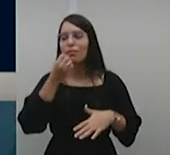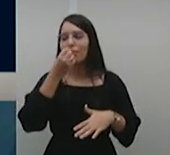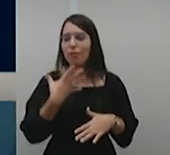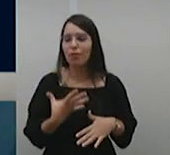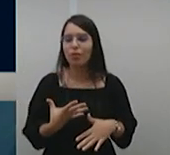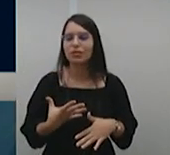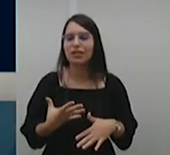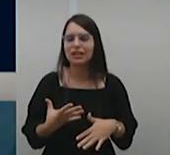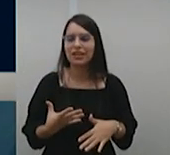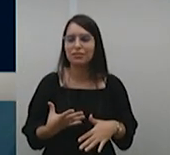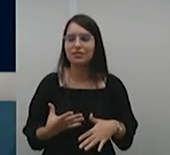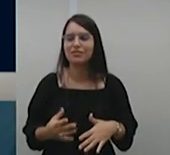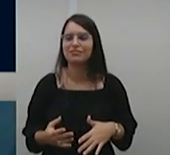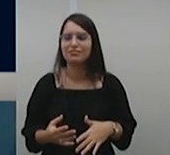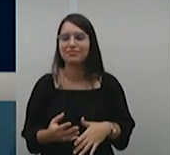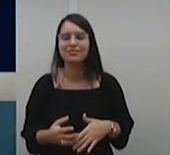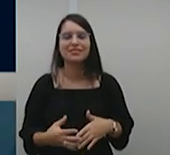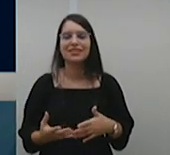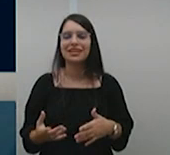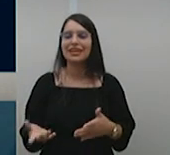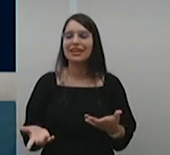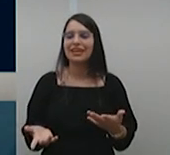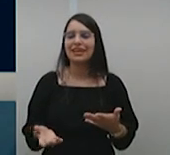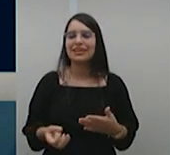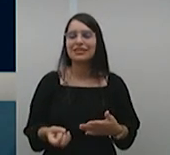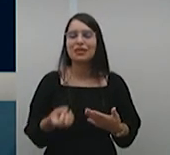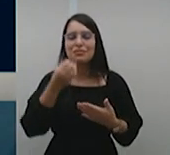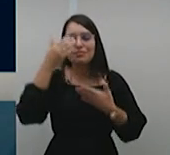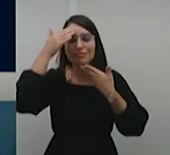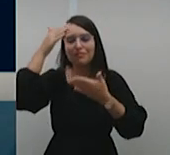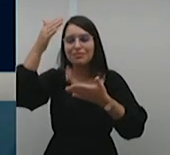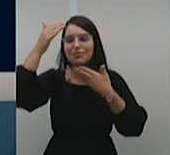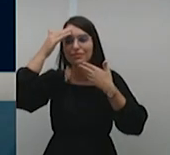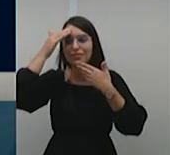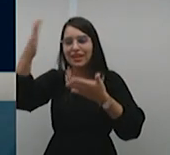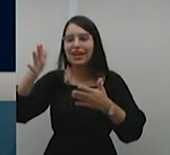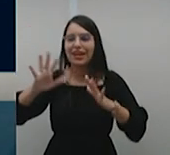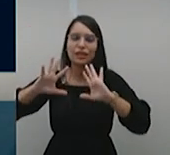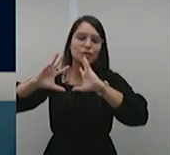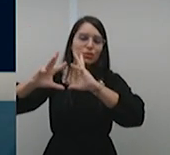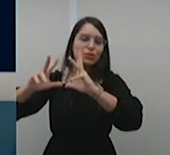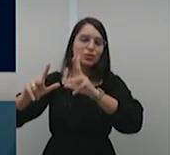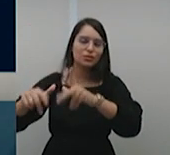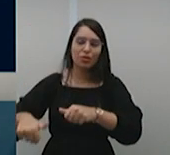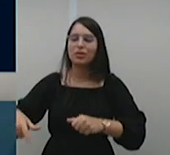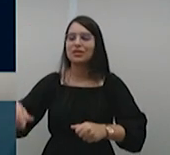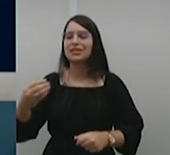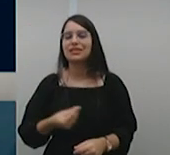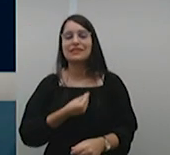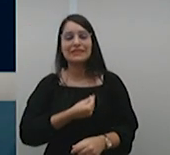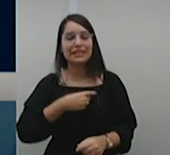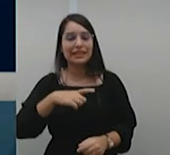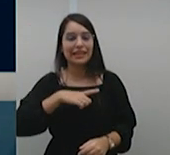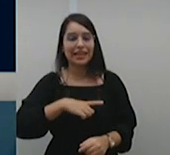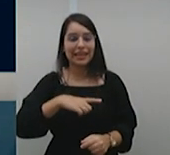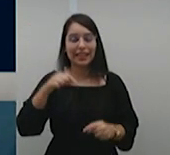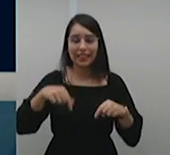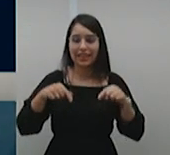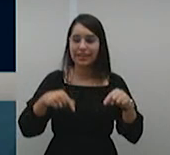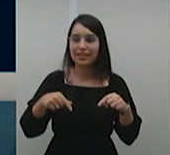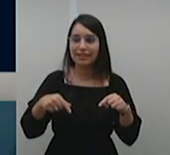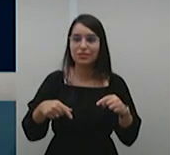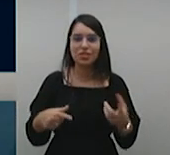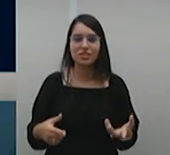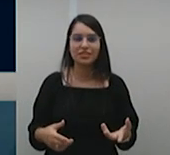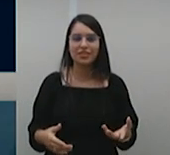nessa sessão e agradeço aos servidores e a todos que aqui compareceram e declaro encerrada